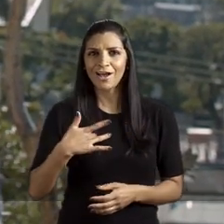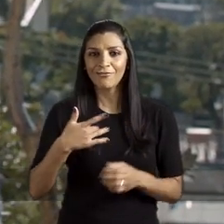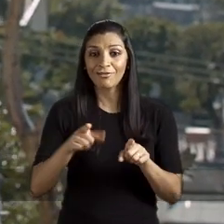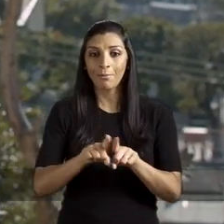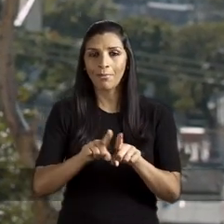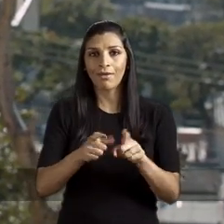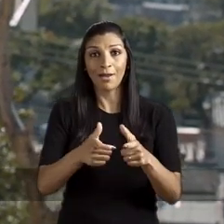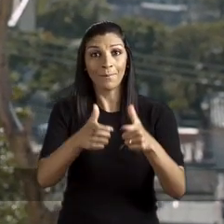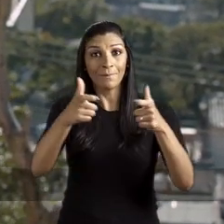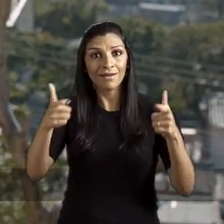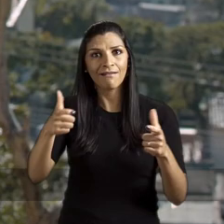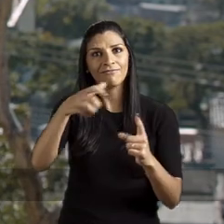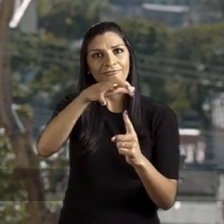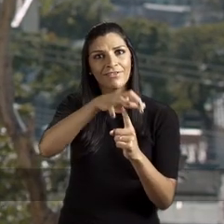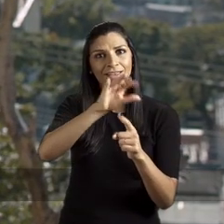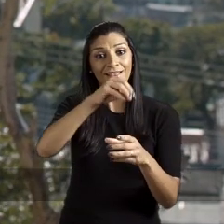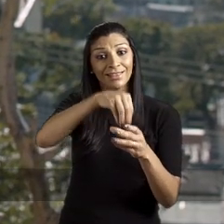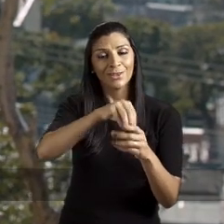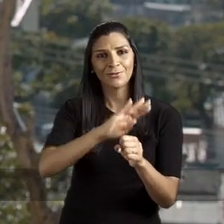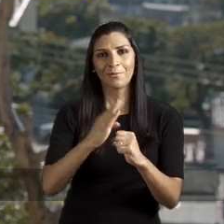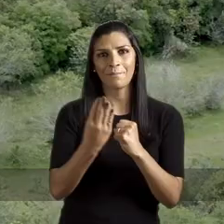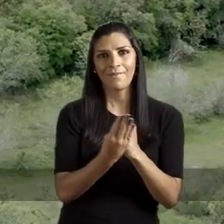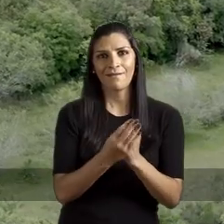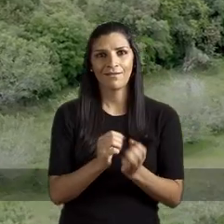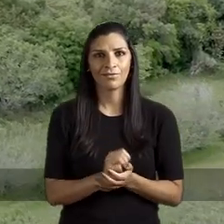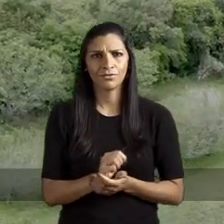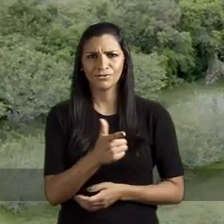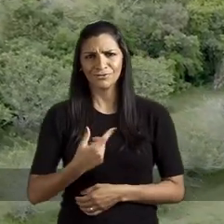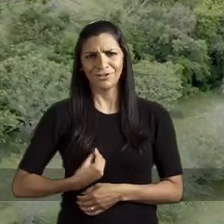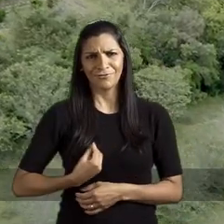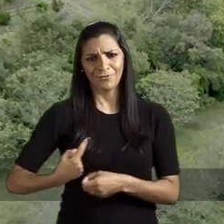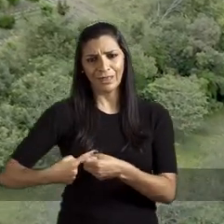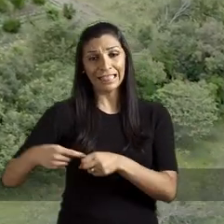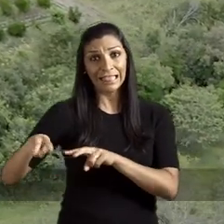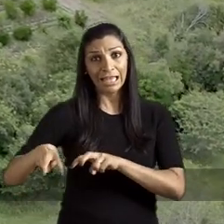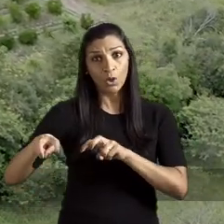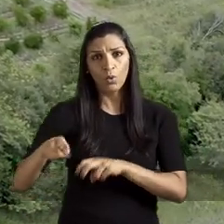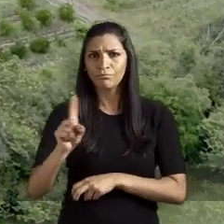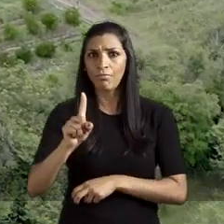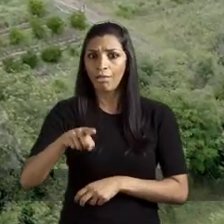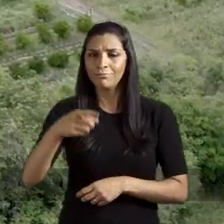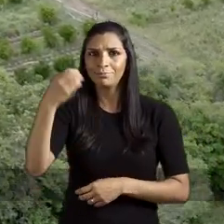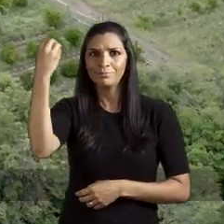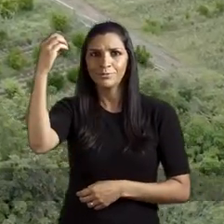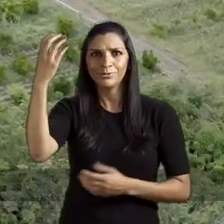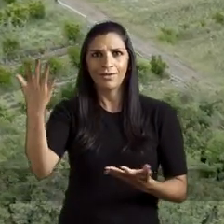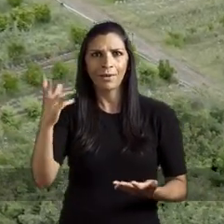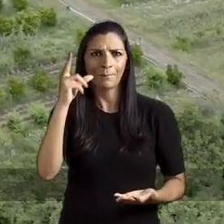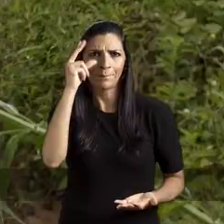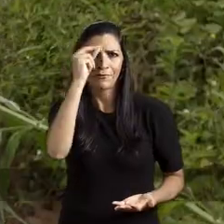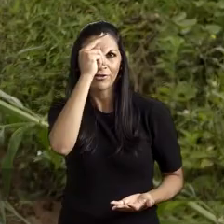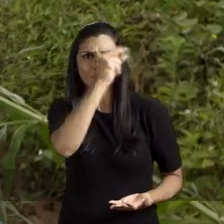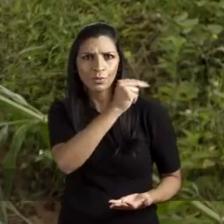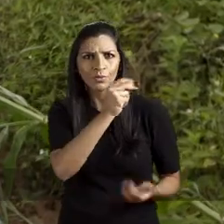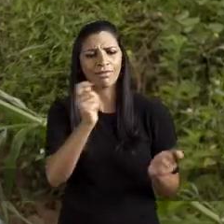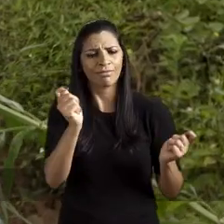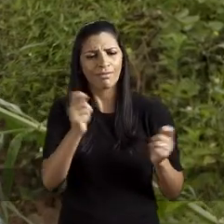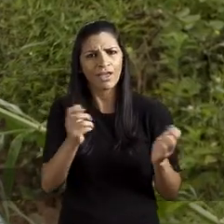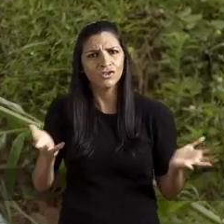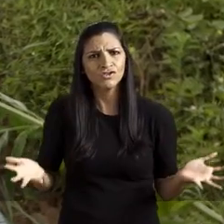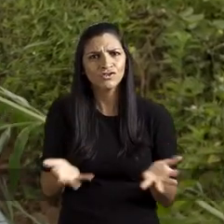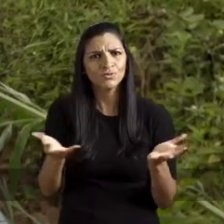saudáveis e ampliar o número de feiras nos bairros. Nós não estamos no interior do Rio Grande do Sul. Nós estamos em Porto Alegre. Uma